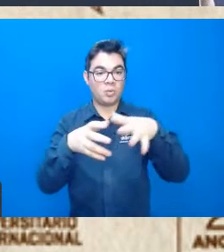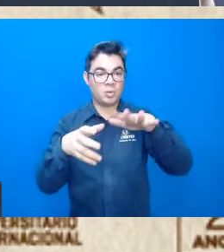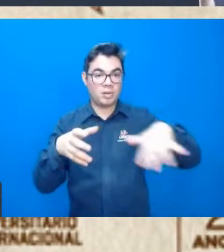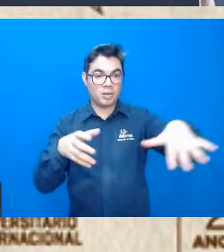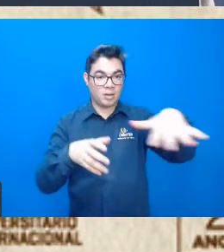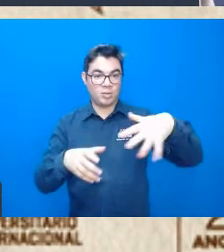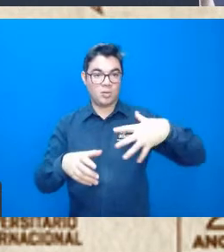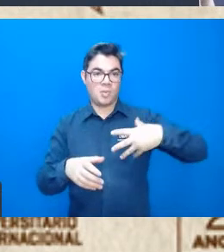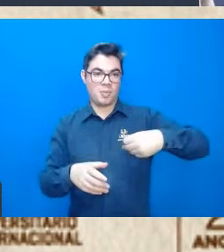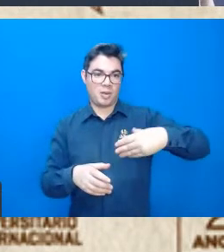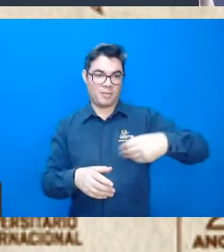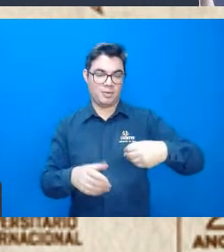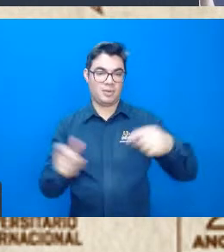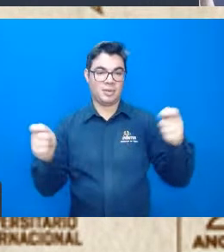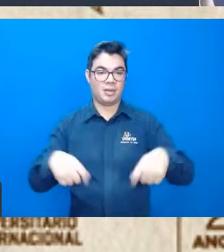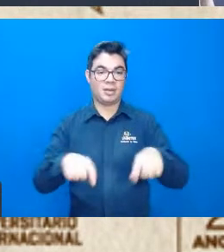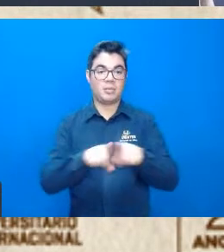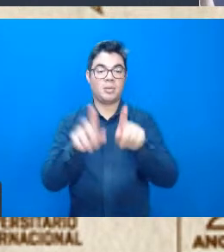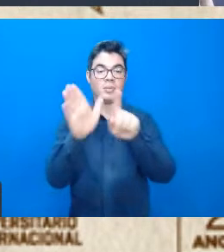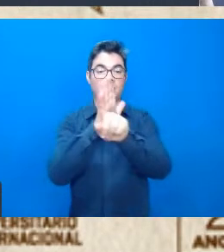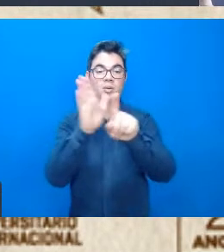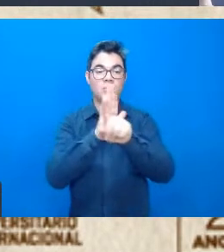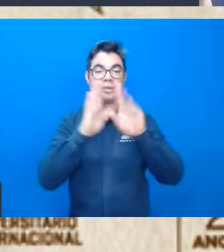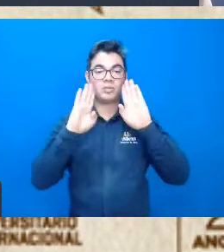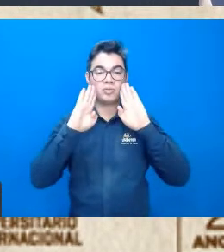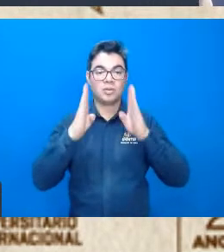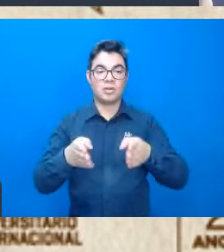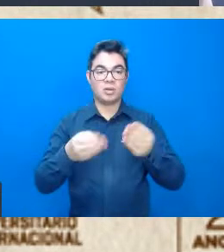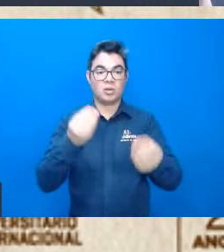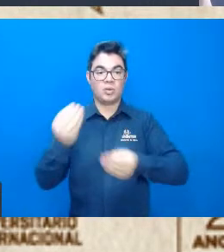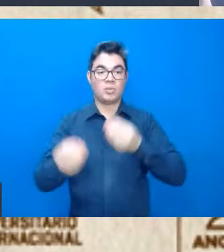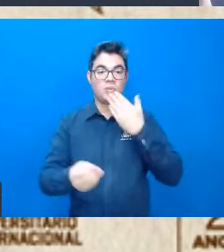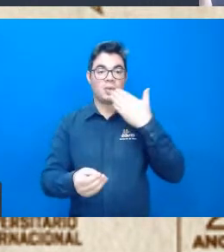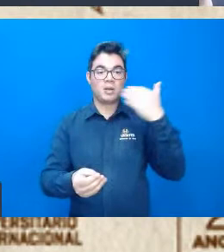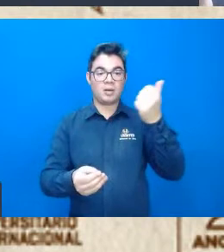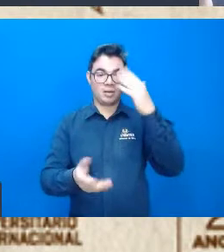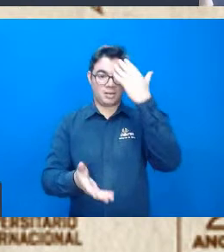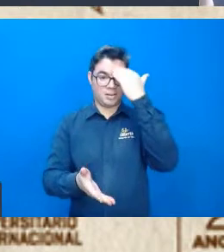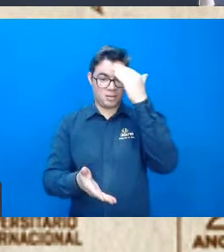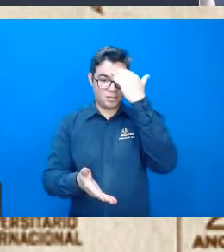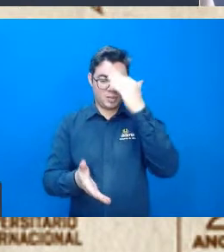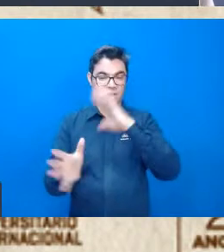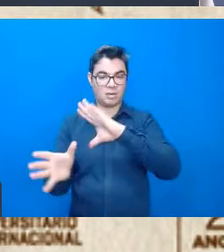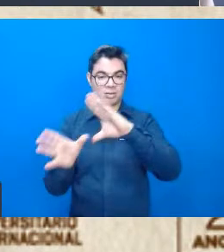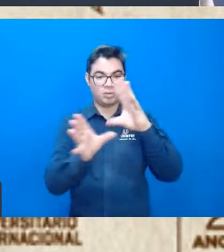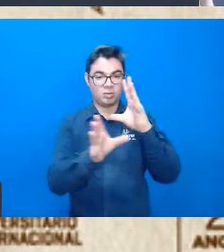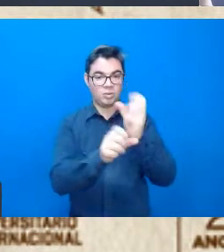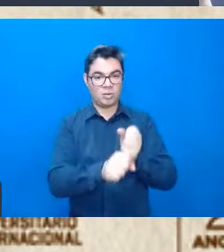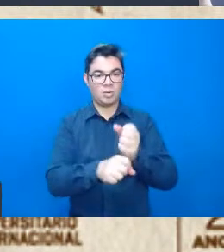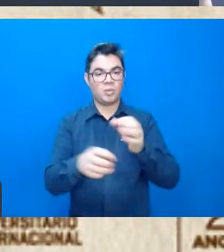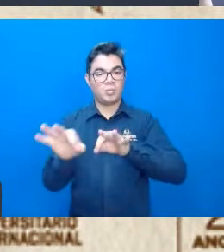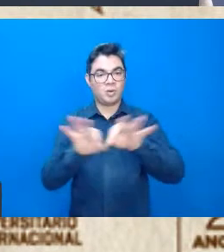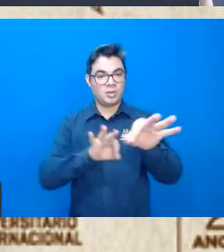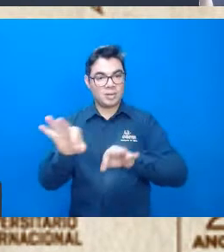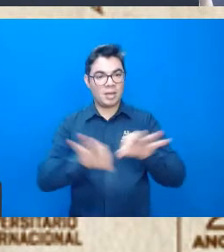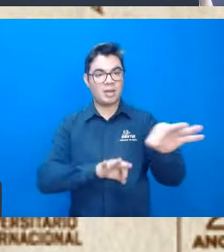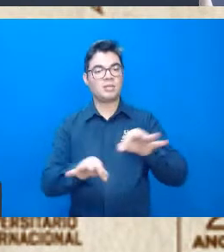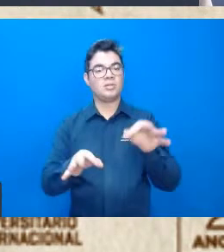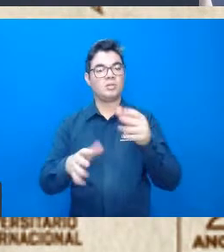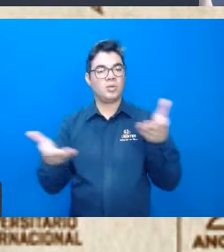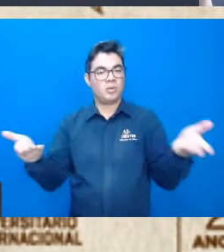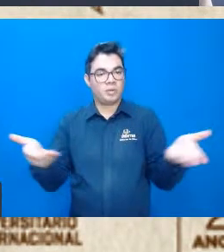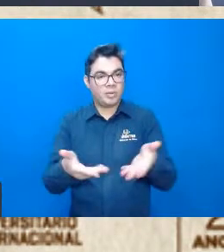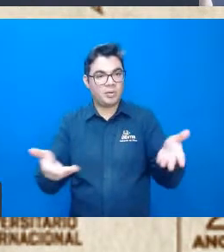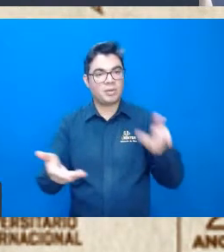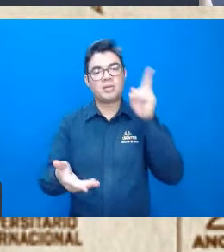mamíferos, né. Essas perguntas são direcionadas ao melhor entendimento dos processos contemporâneos, históricos e evolutivos,